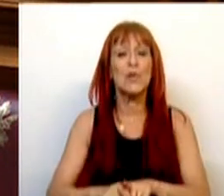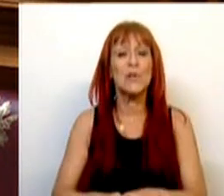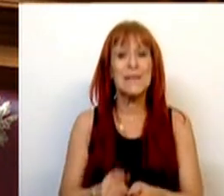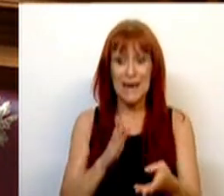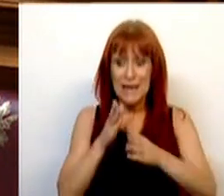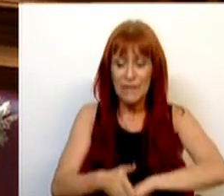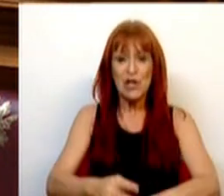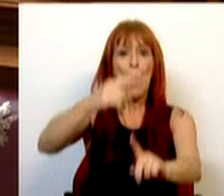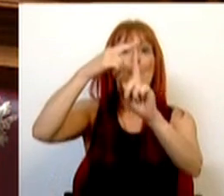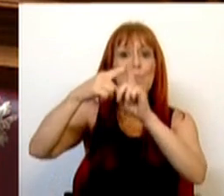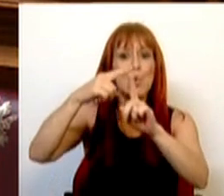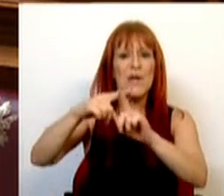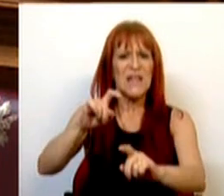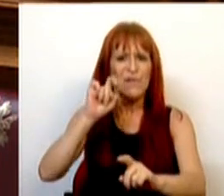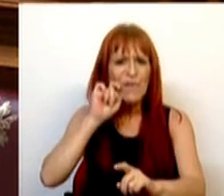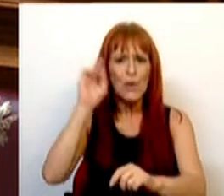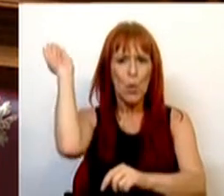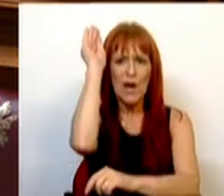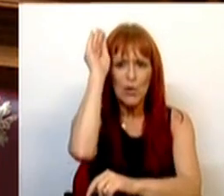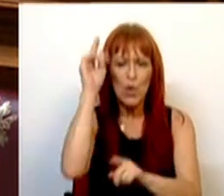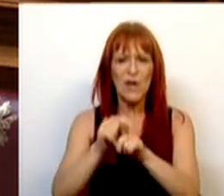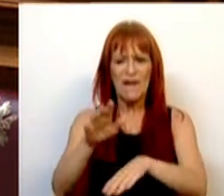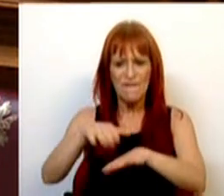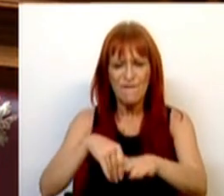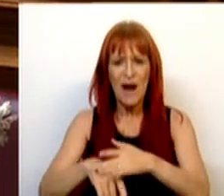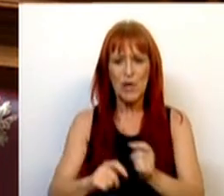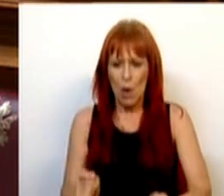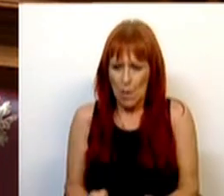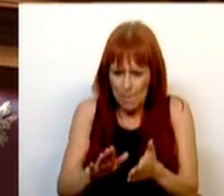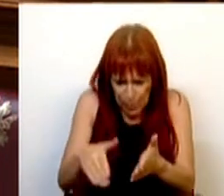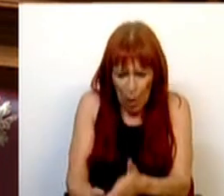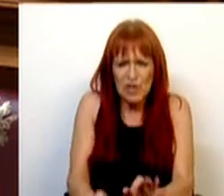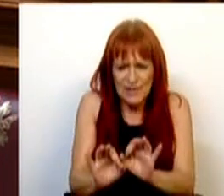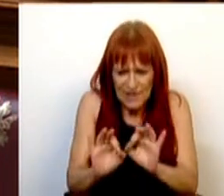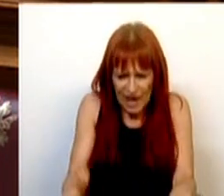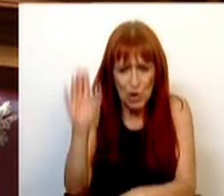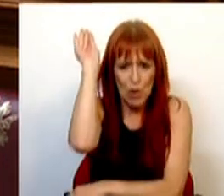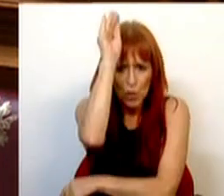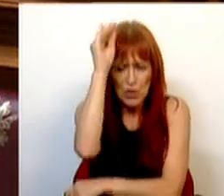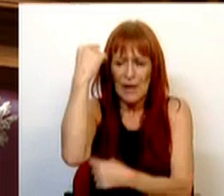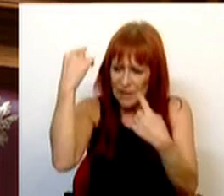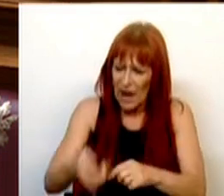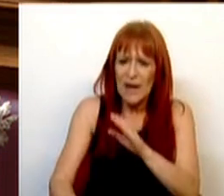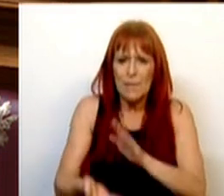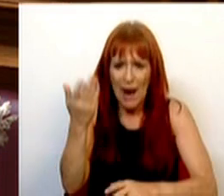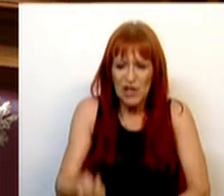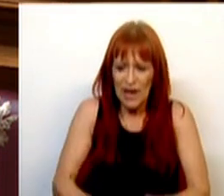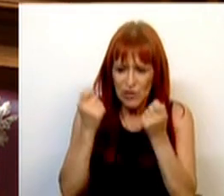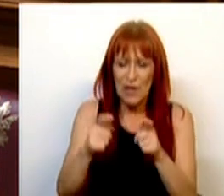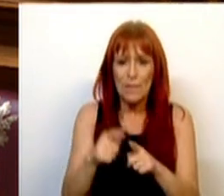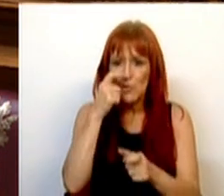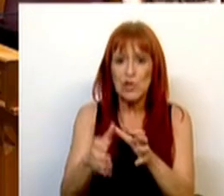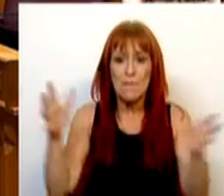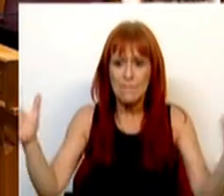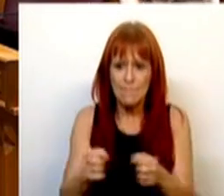intervenções positivas que defendam o interior e que façam propostas sérias para que o interior tenha mais investimento e mais